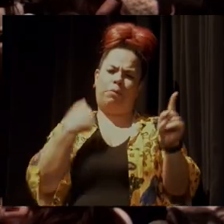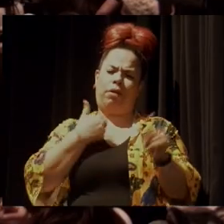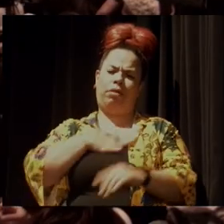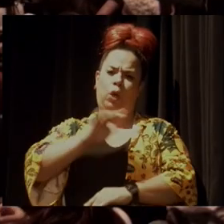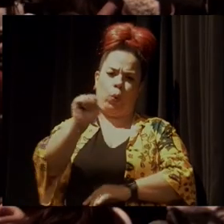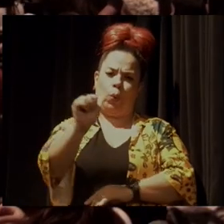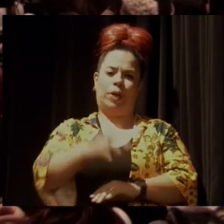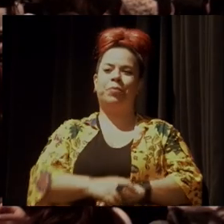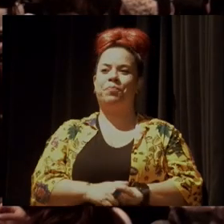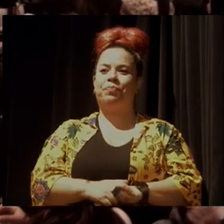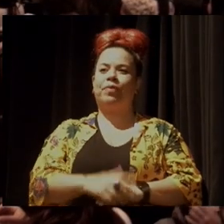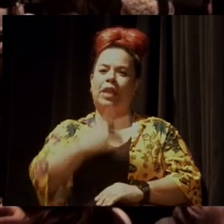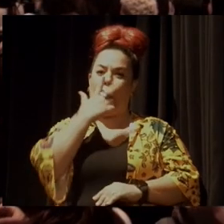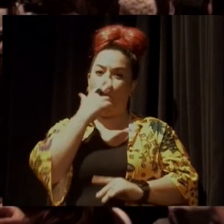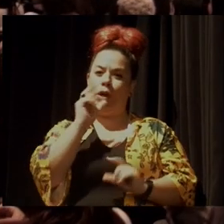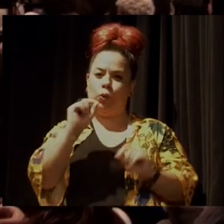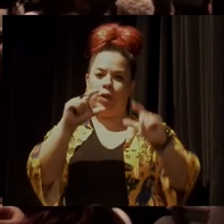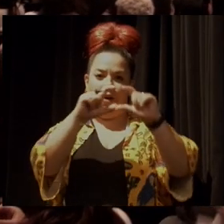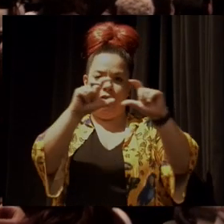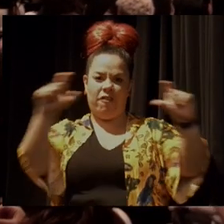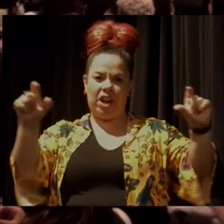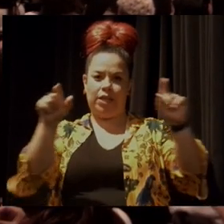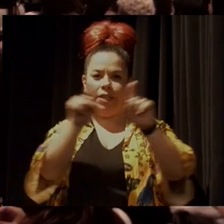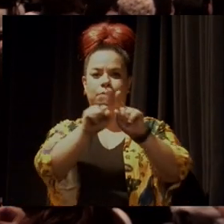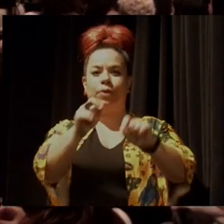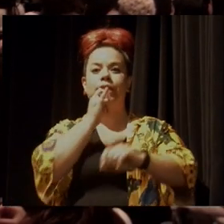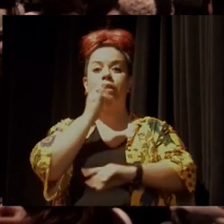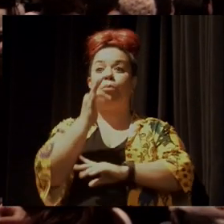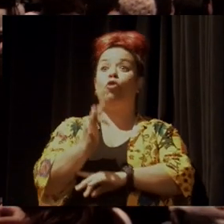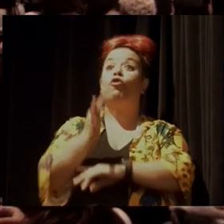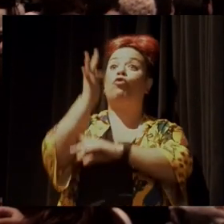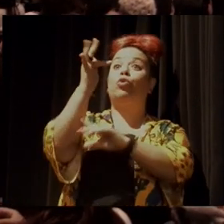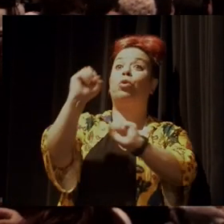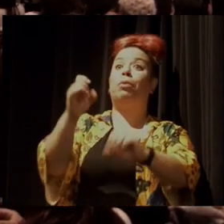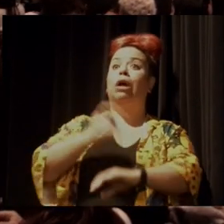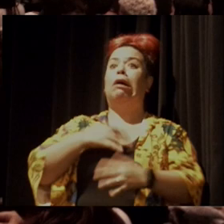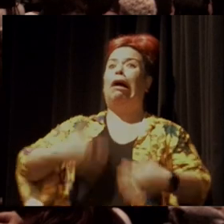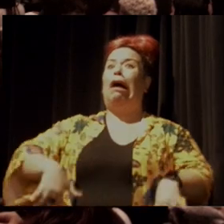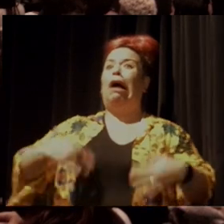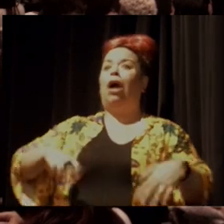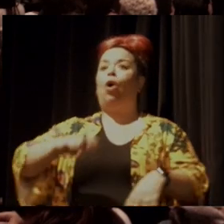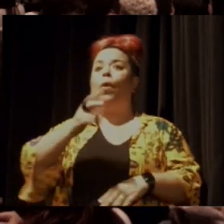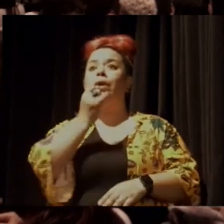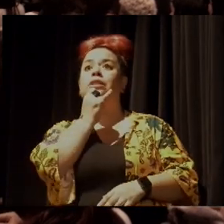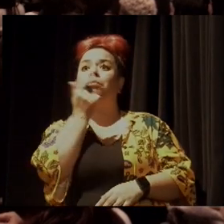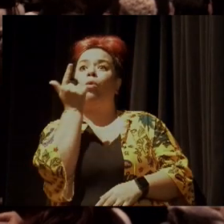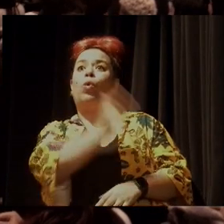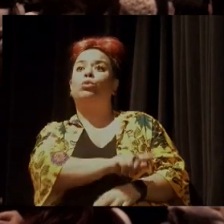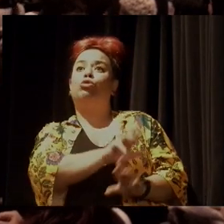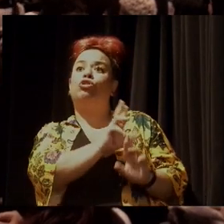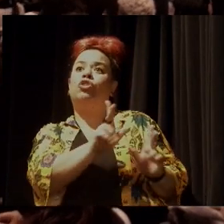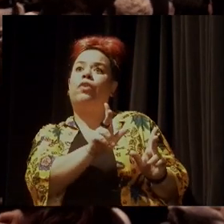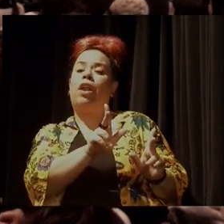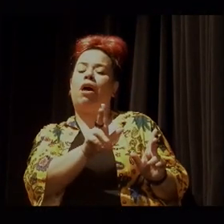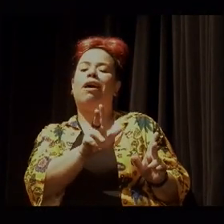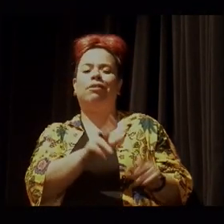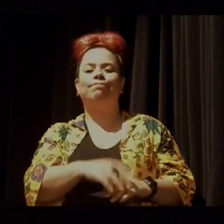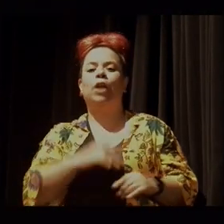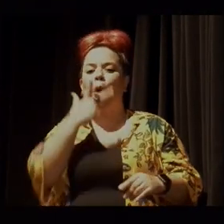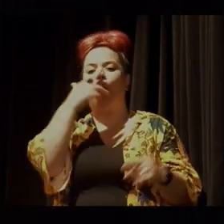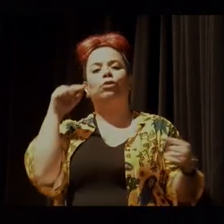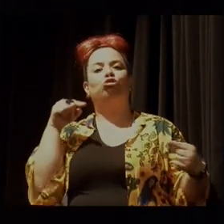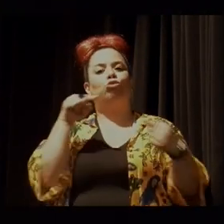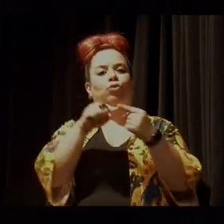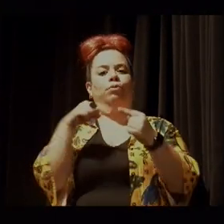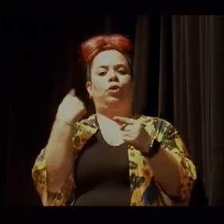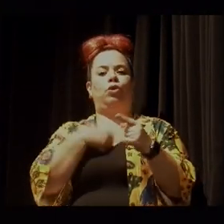De qualquer maneira, eu acho que essa frase, o futuro pode ser assustador ou pode ser outro, tem muito a ver com o que